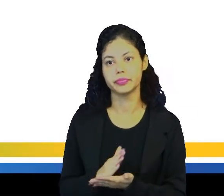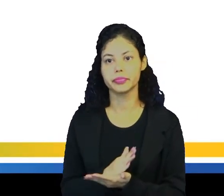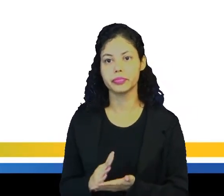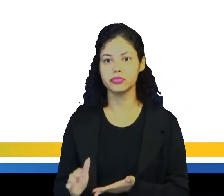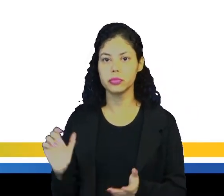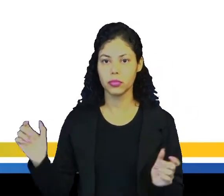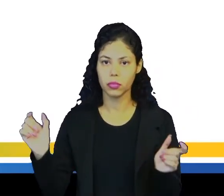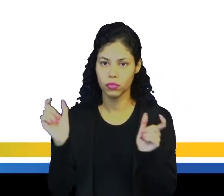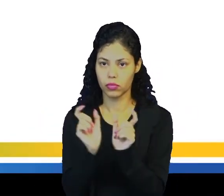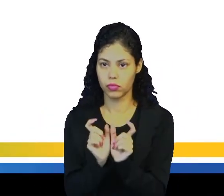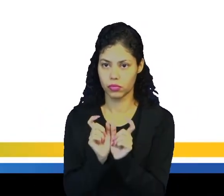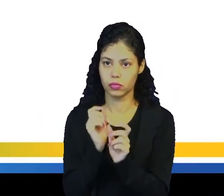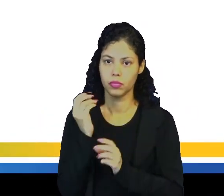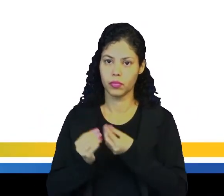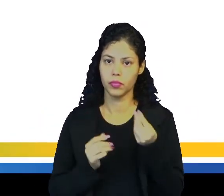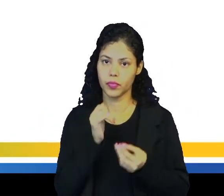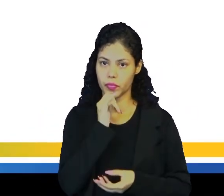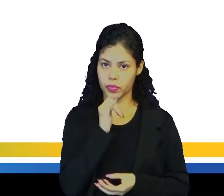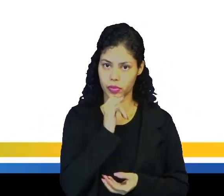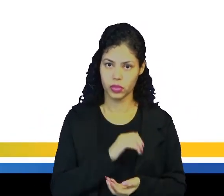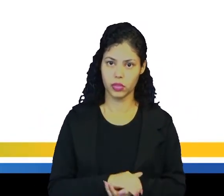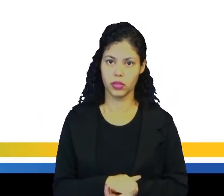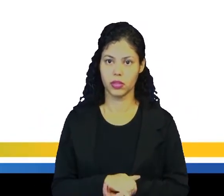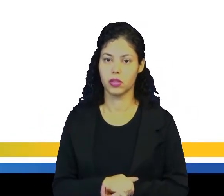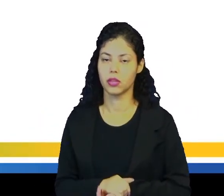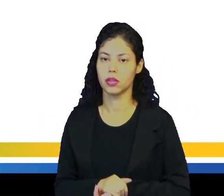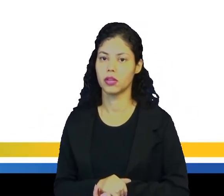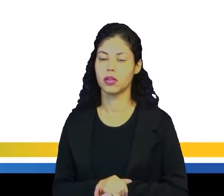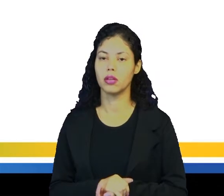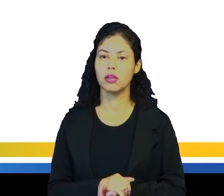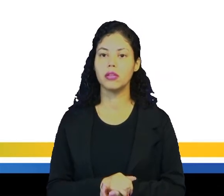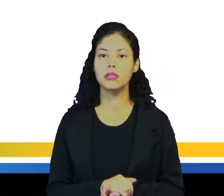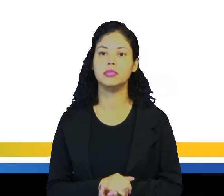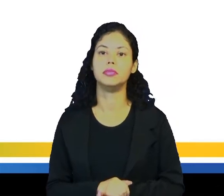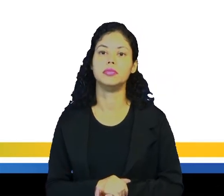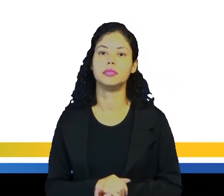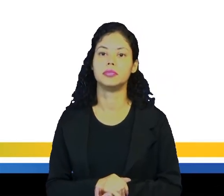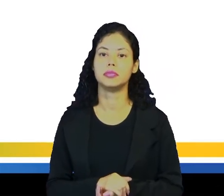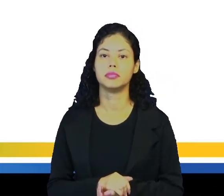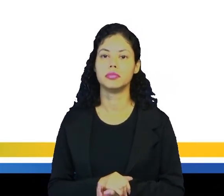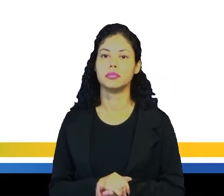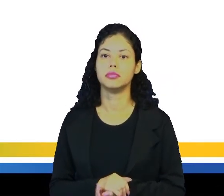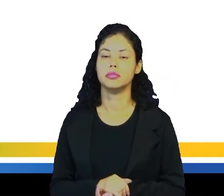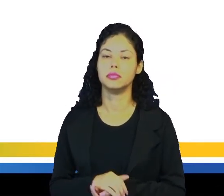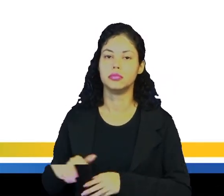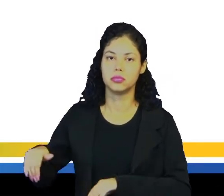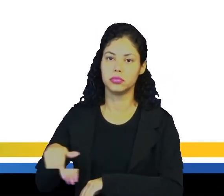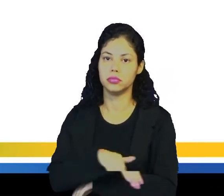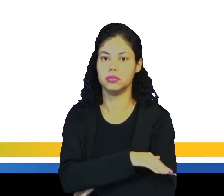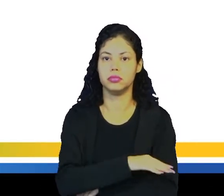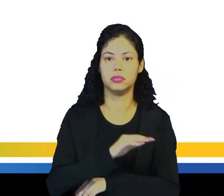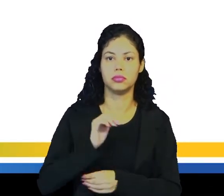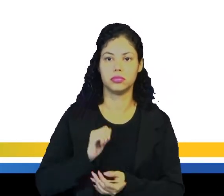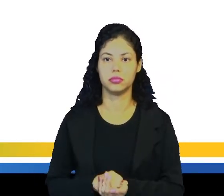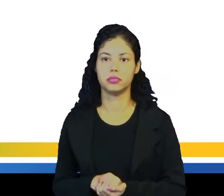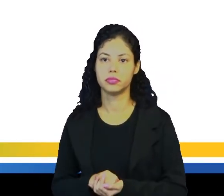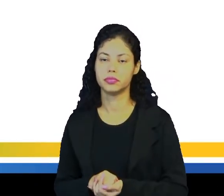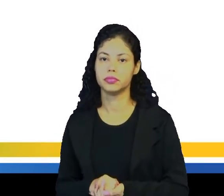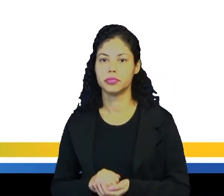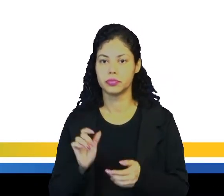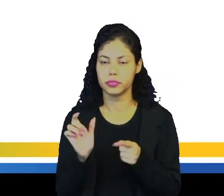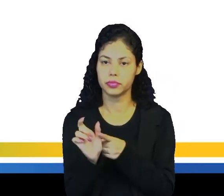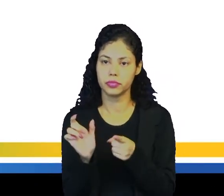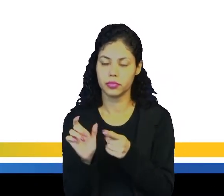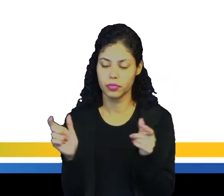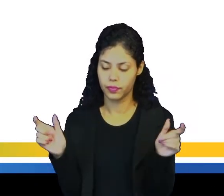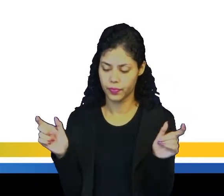abreviaturas, como por exemplo, Walton Street, no caso ali nós temos a rua Walton, né? Em que a